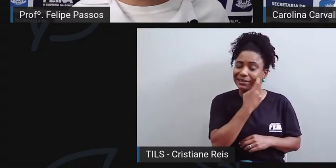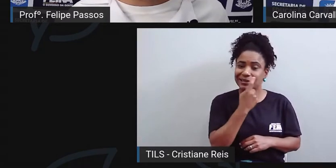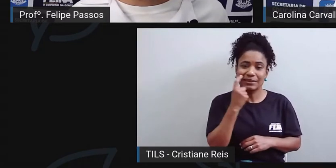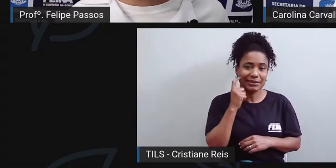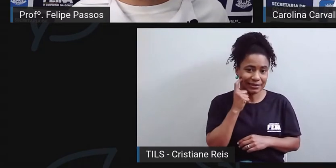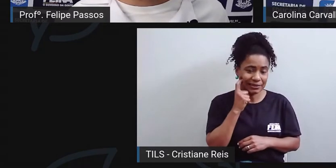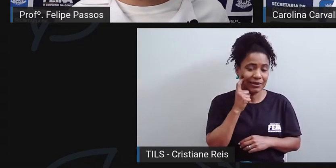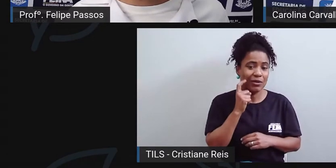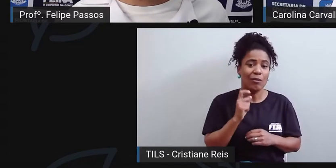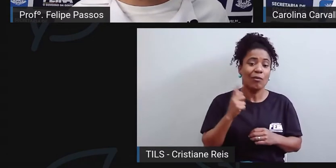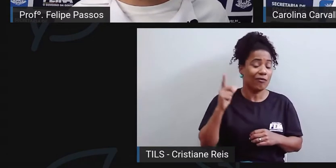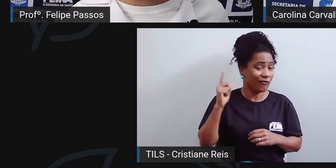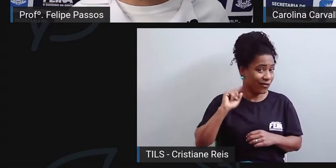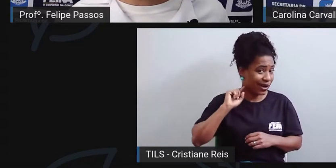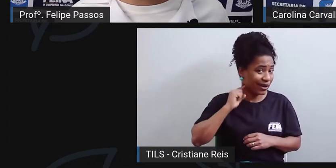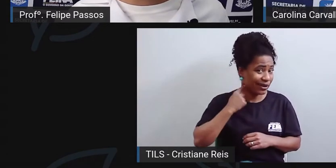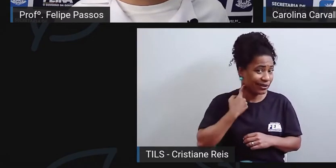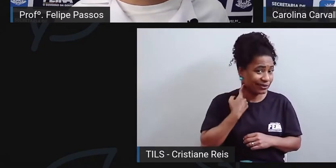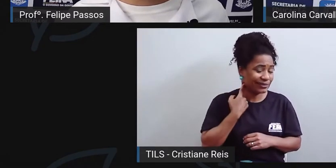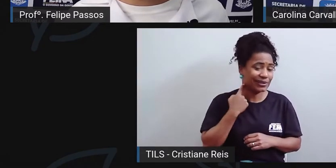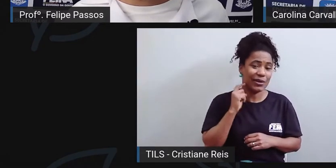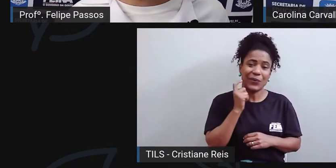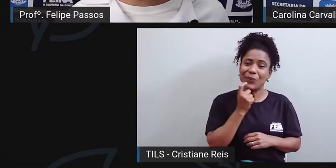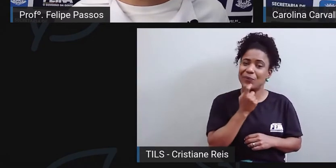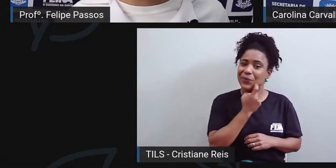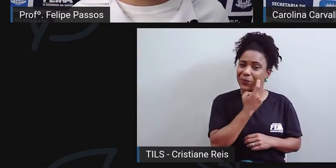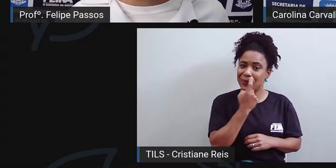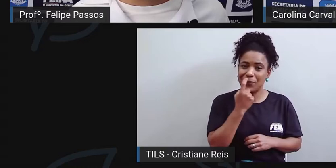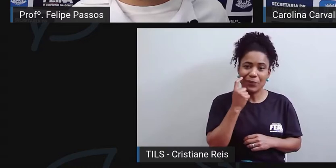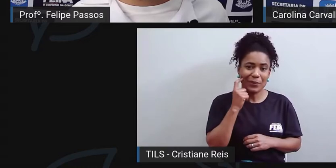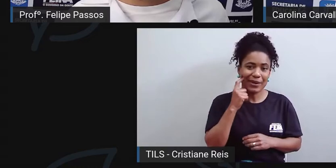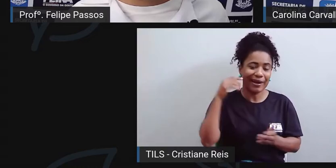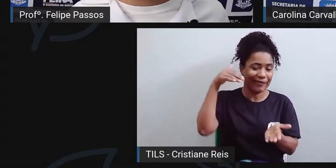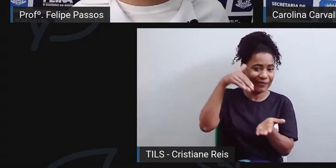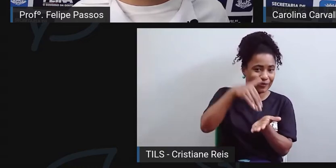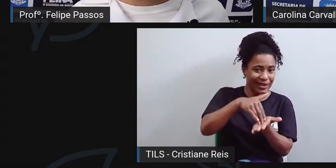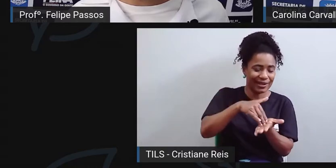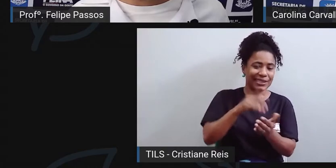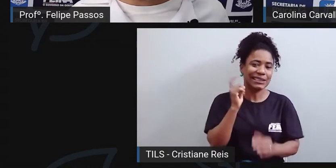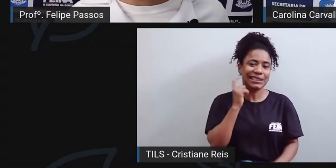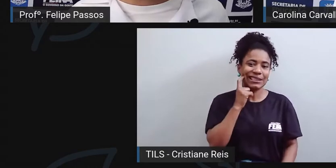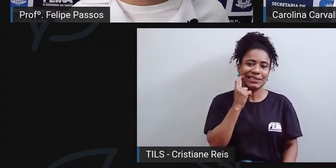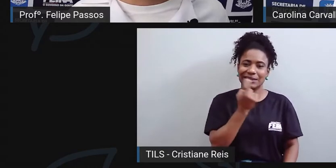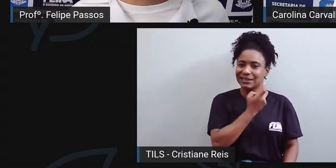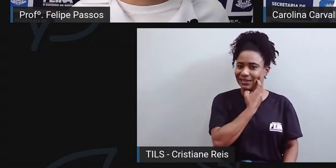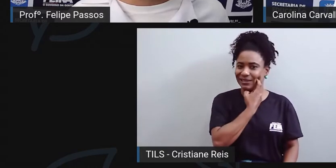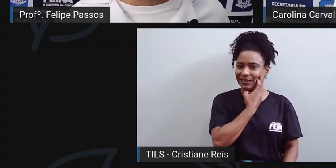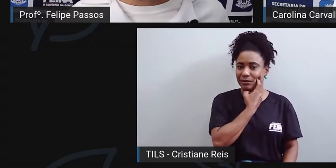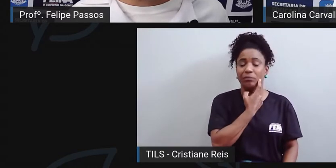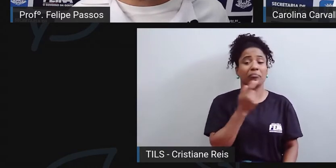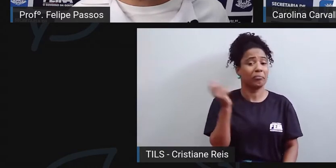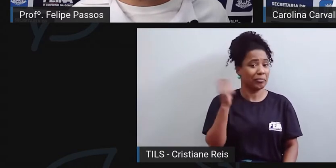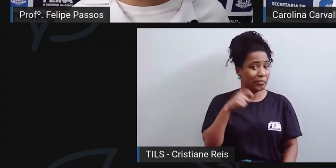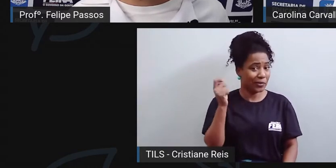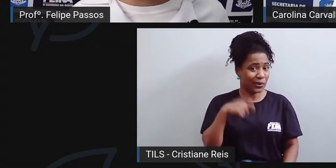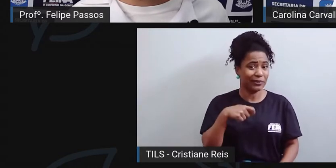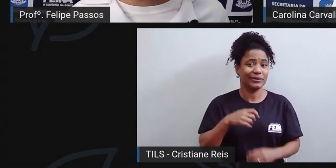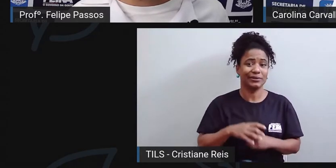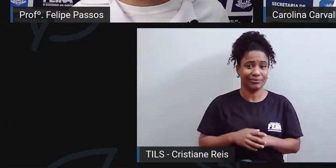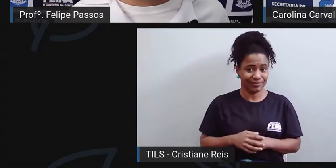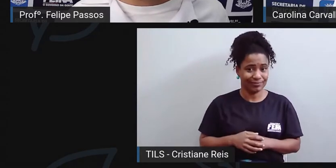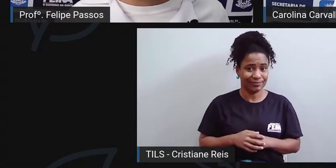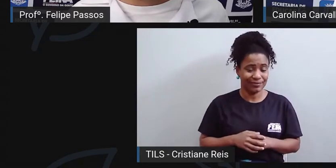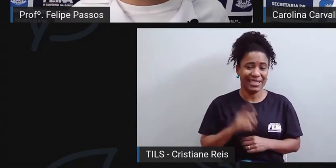inflamação vai evoluindo até atingir o osso que sustenta o nosso dente. E os produtos dessa inflamação também